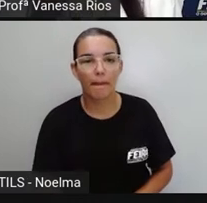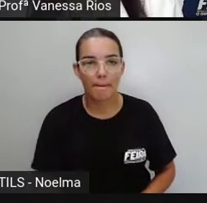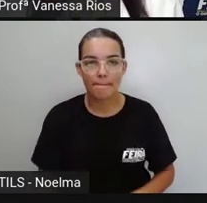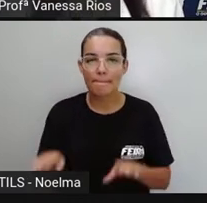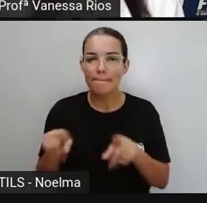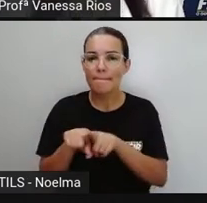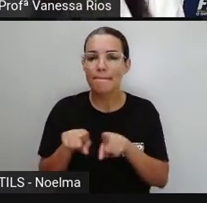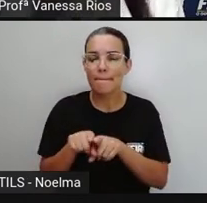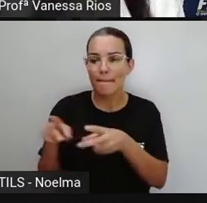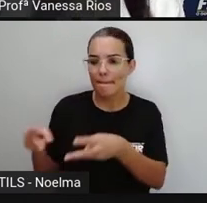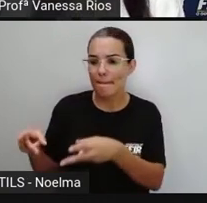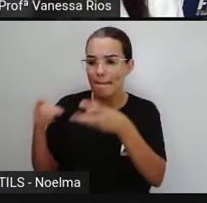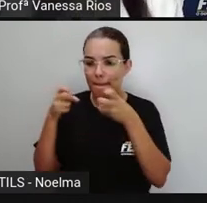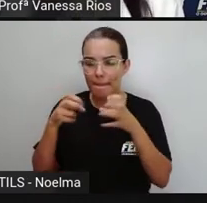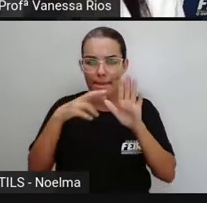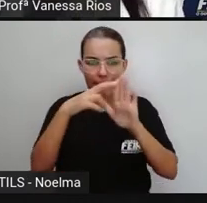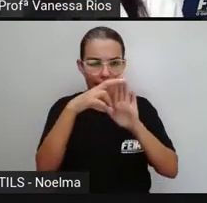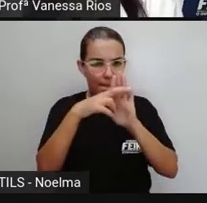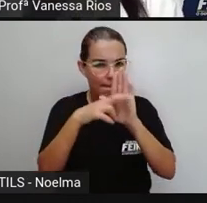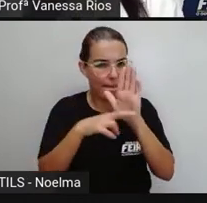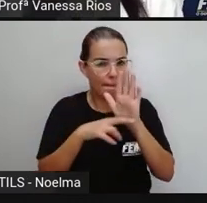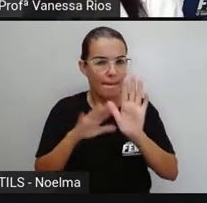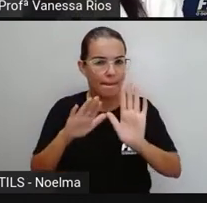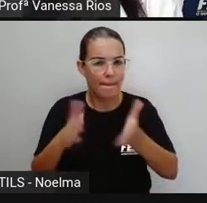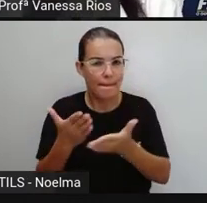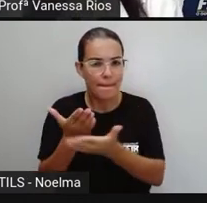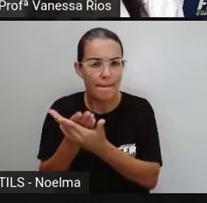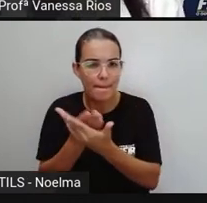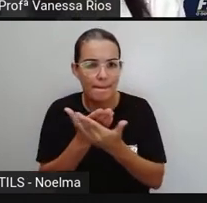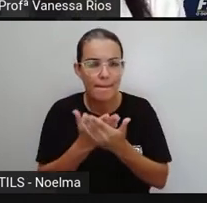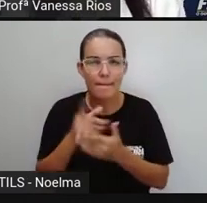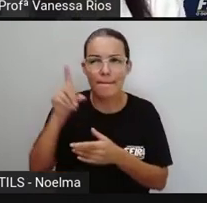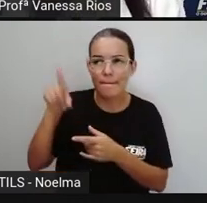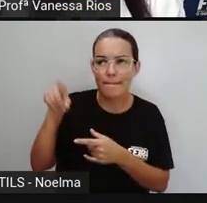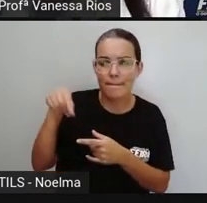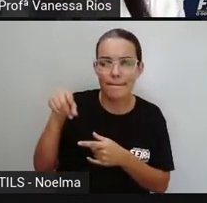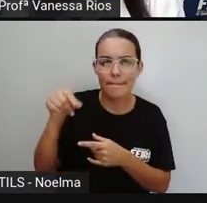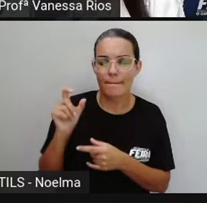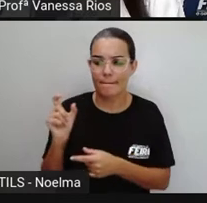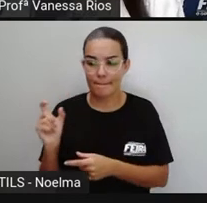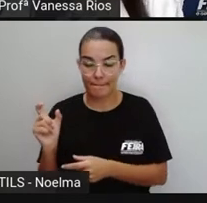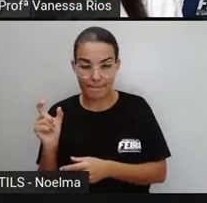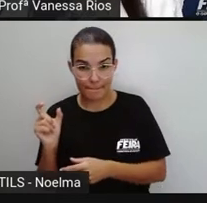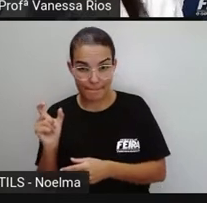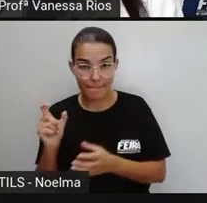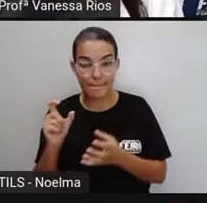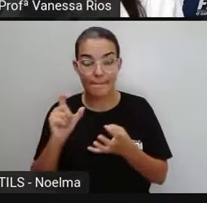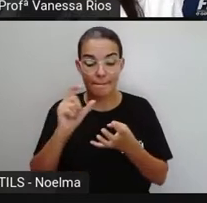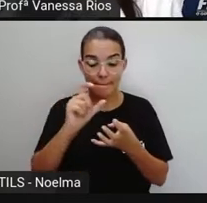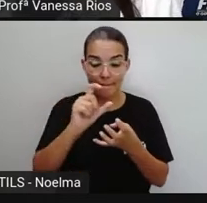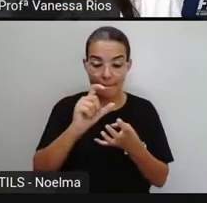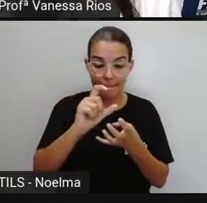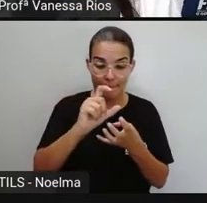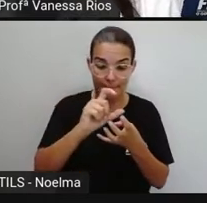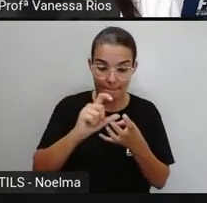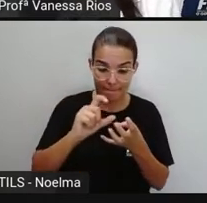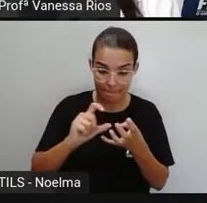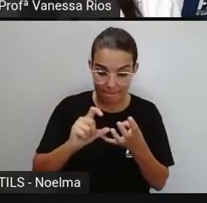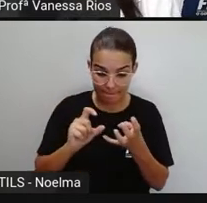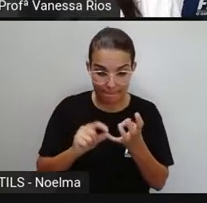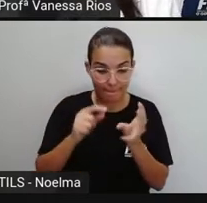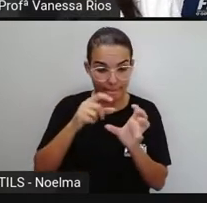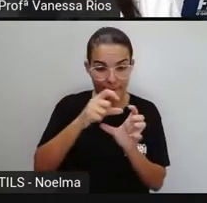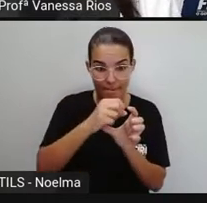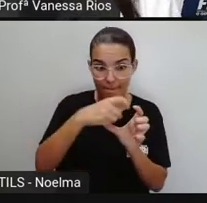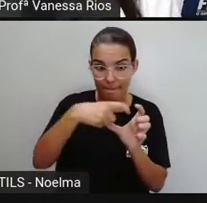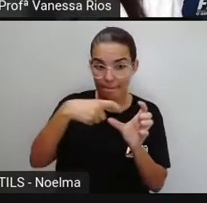nós já estudamos, né? Relacionadas aí à acentuação das palavras oxítonas, a gente já observou que as palavras